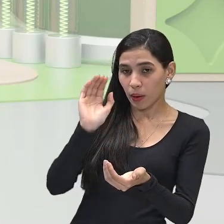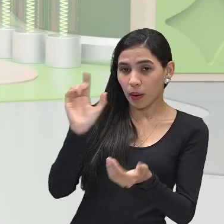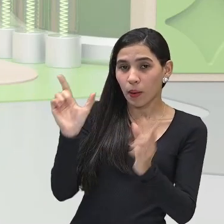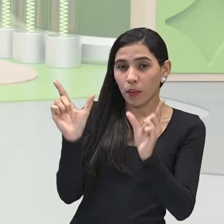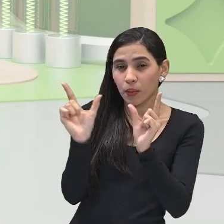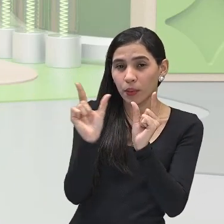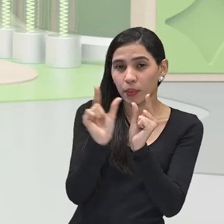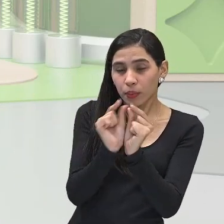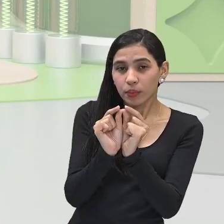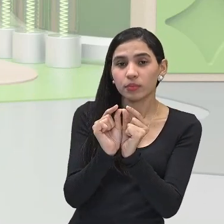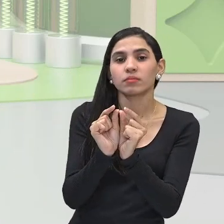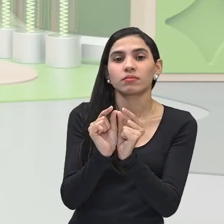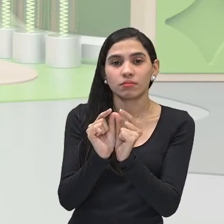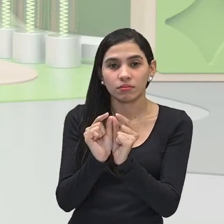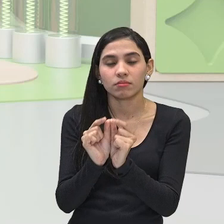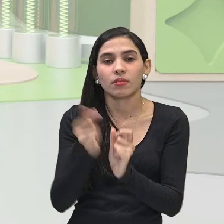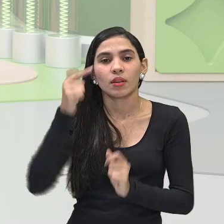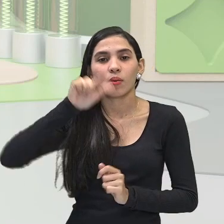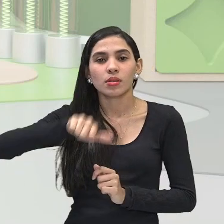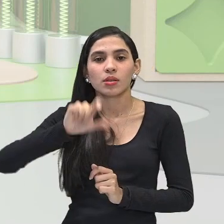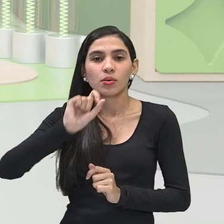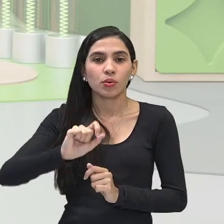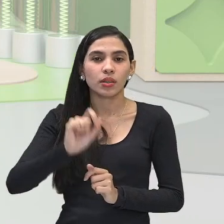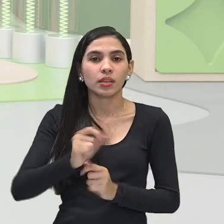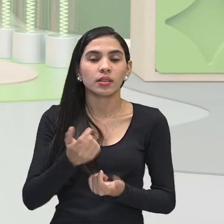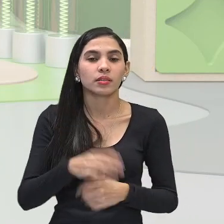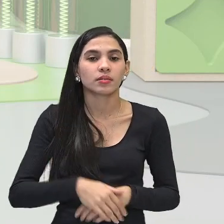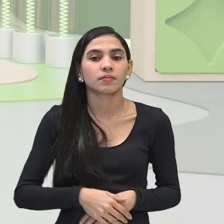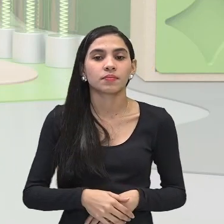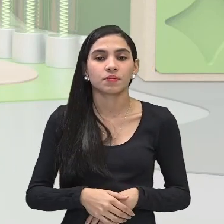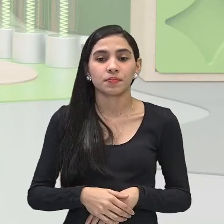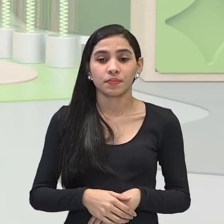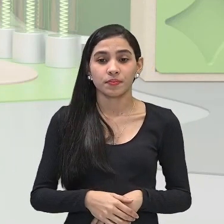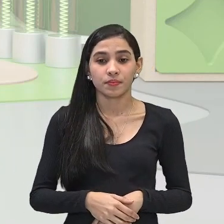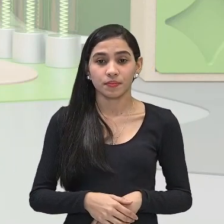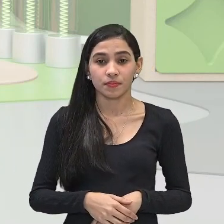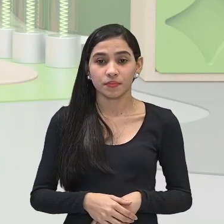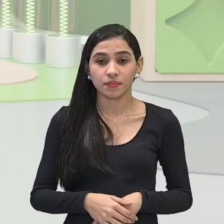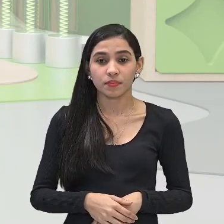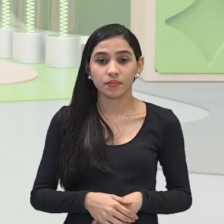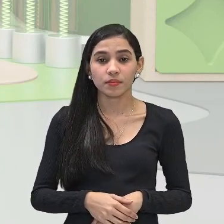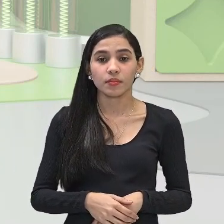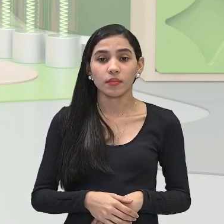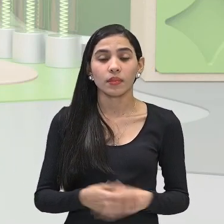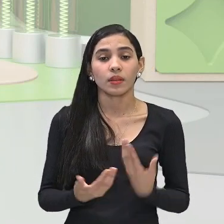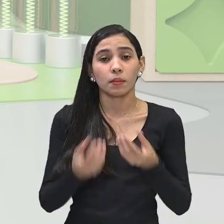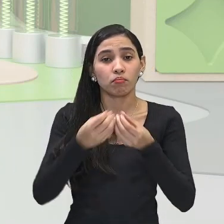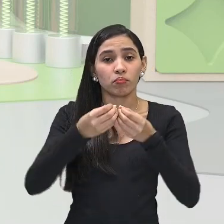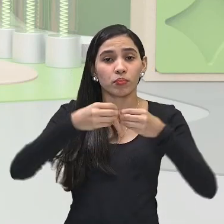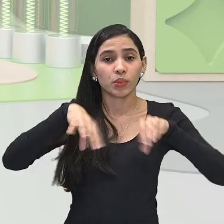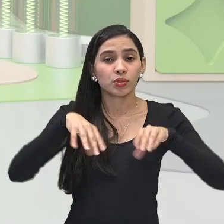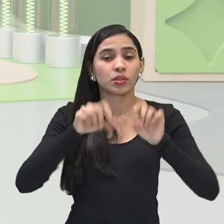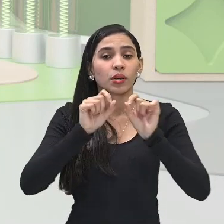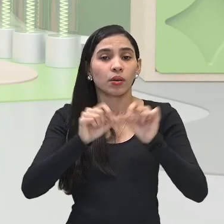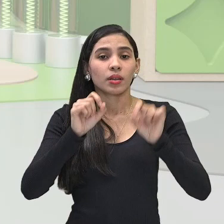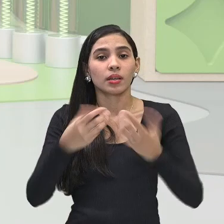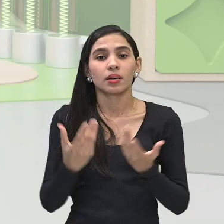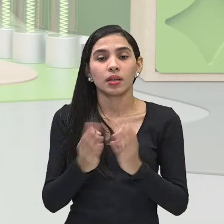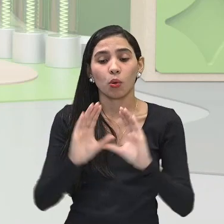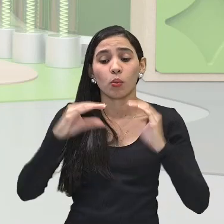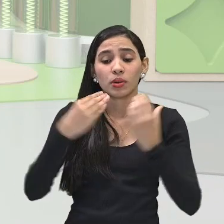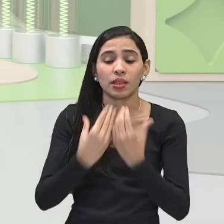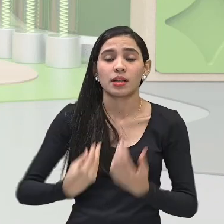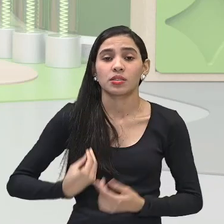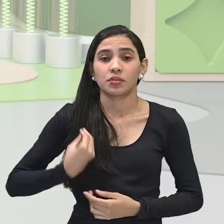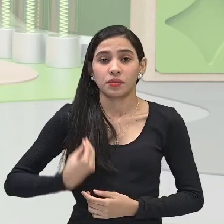reduzidas e, assim, prejudicar, né, as condições de sobrevivência dos seres